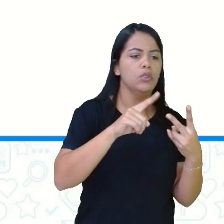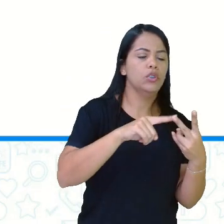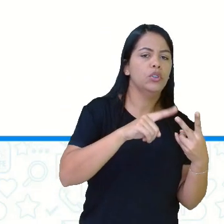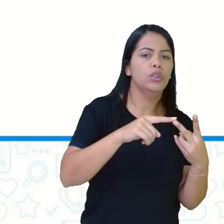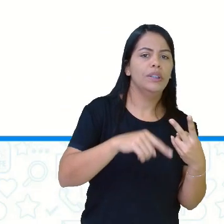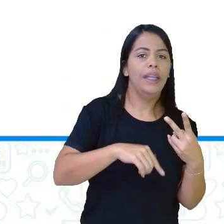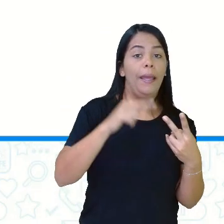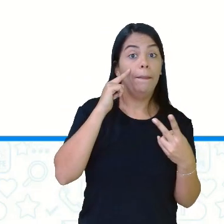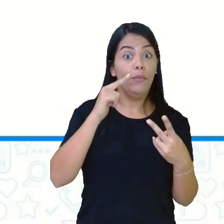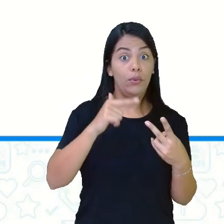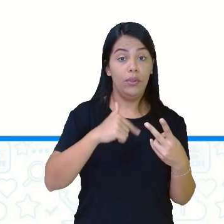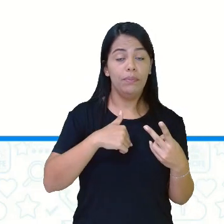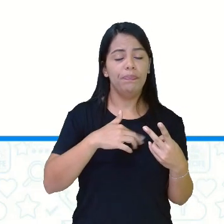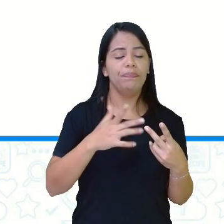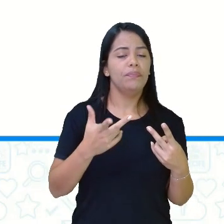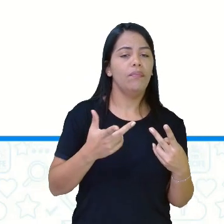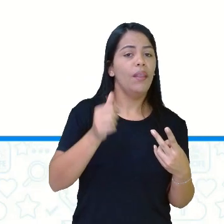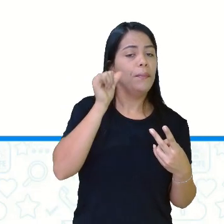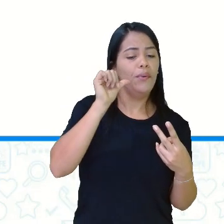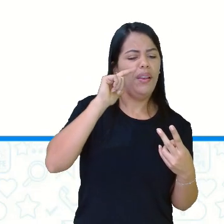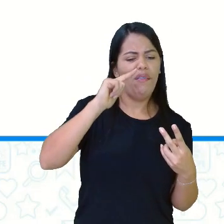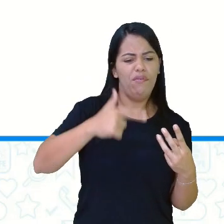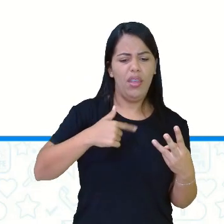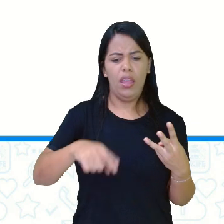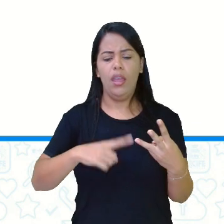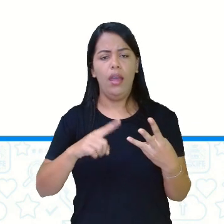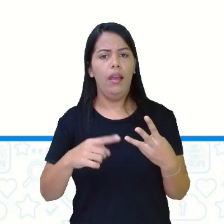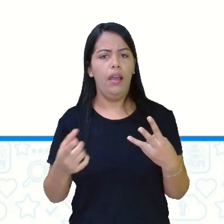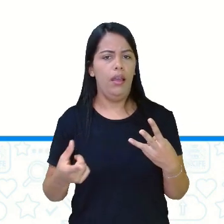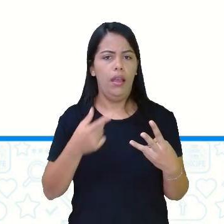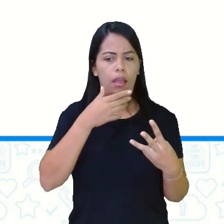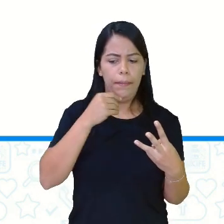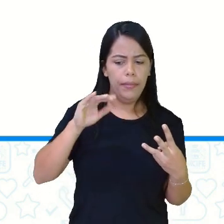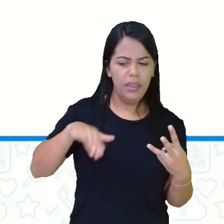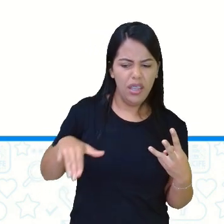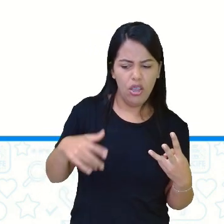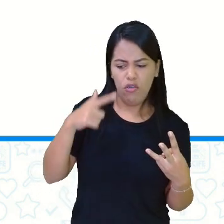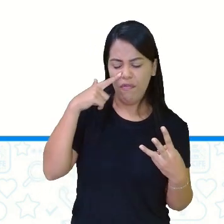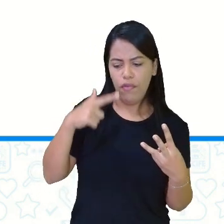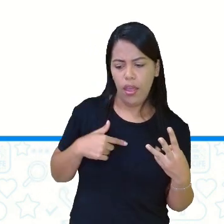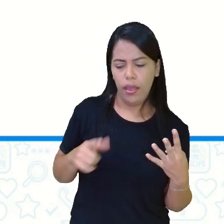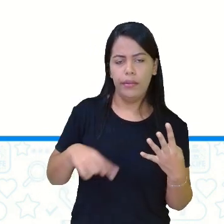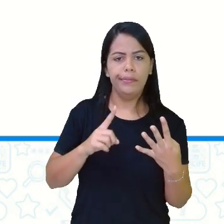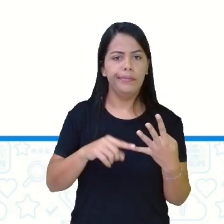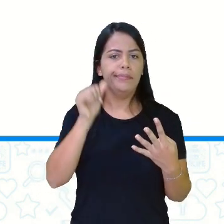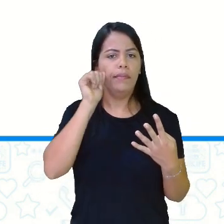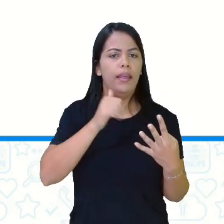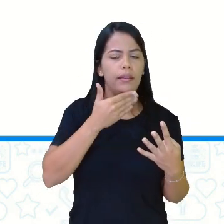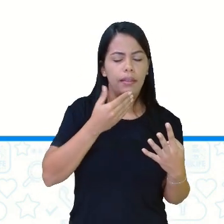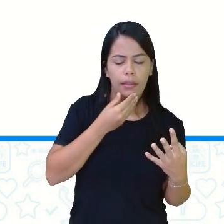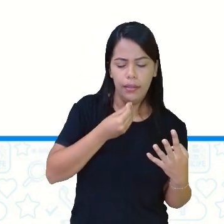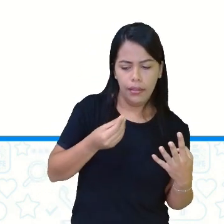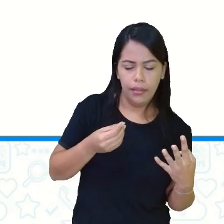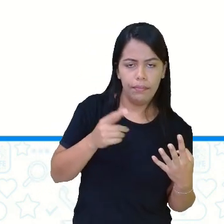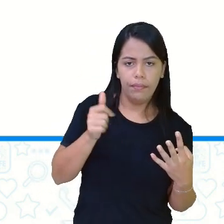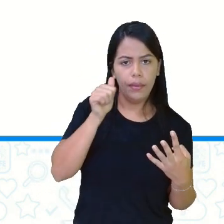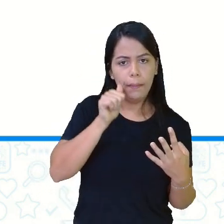feio. Menina, feia. Olha a terminação aí, em A, tá? Querido,